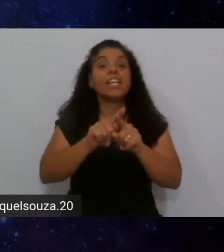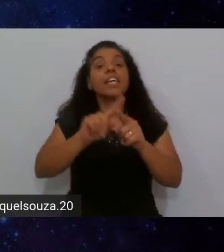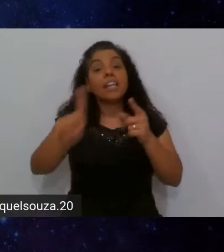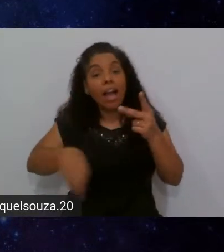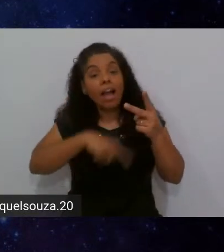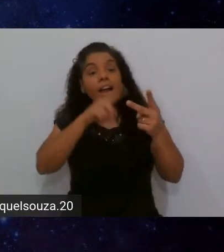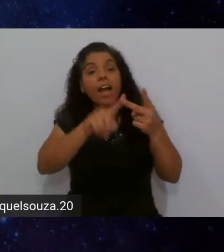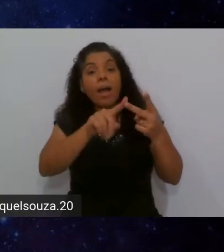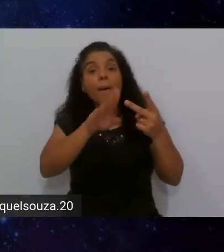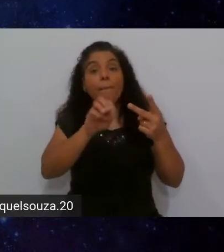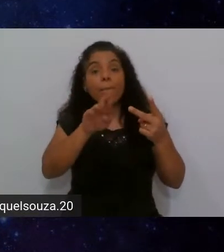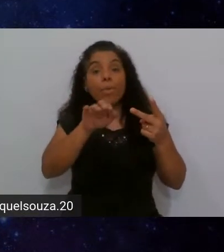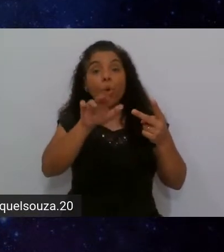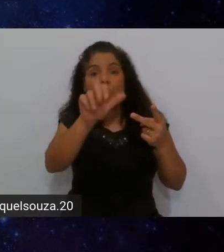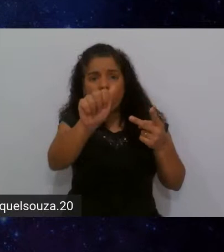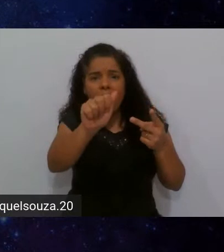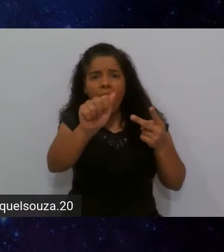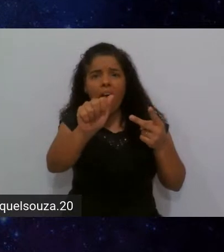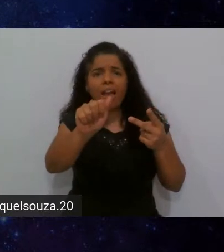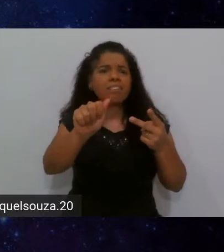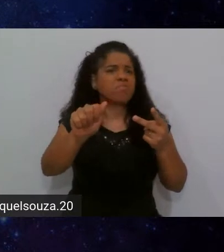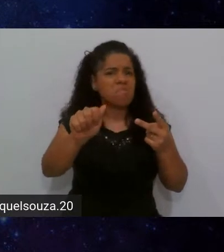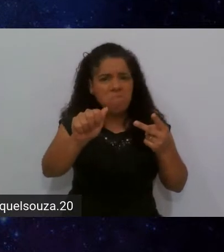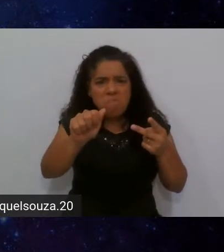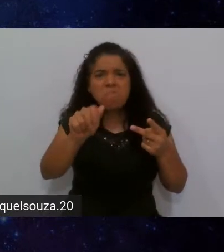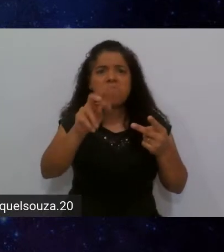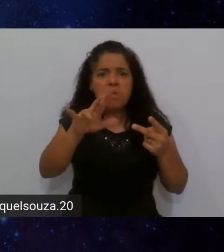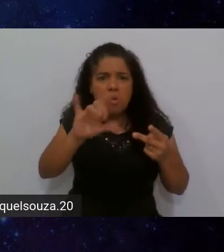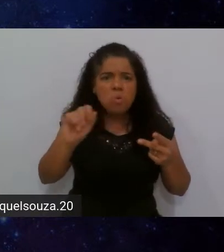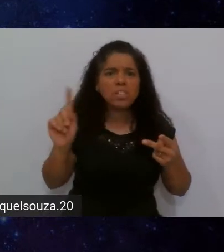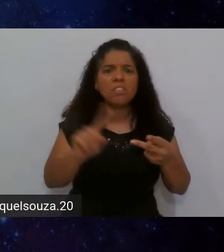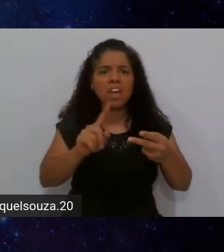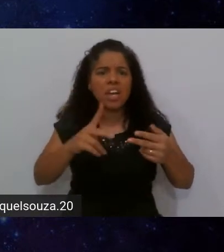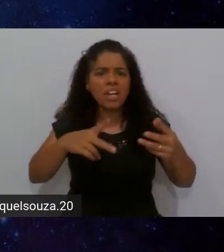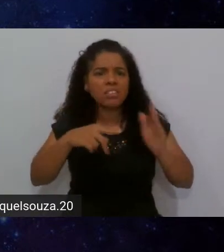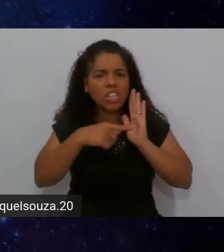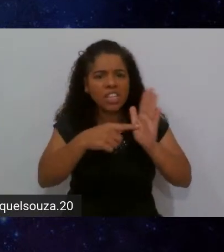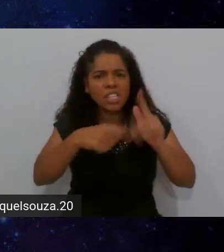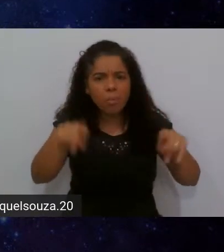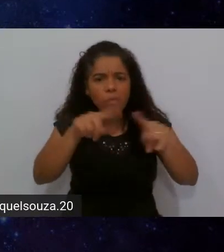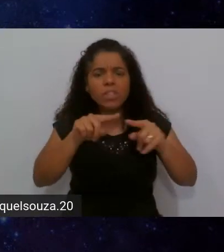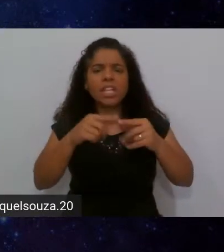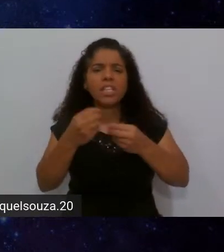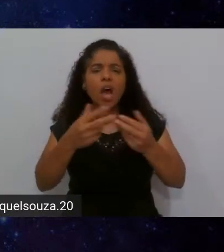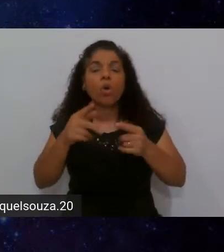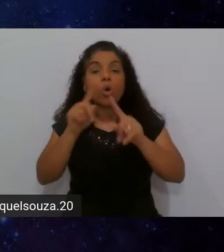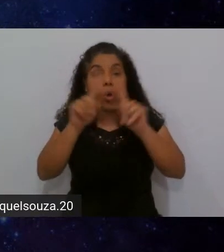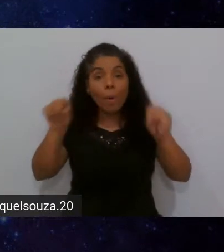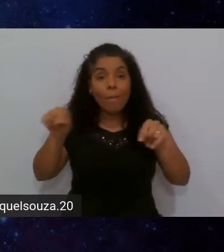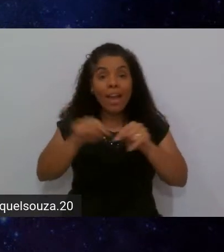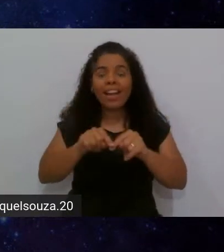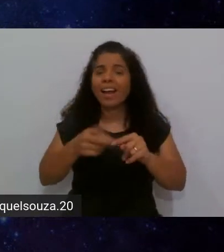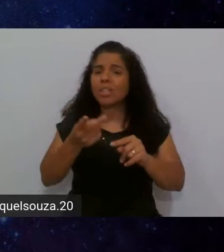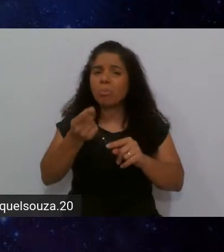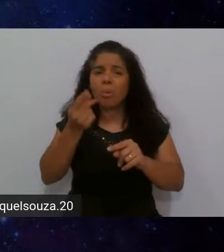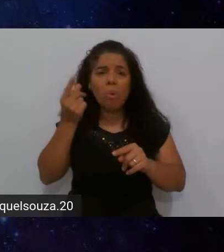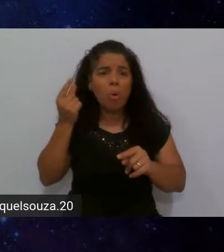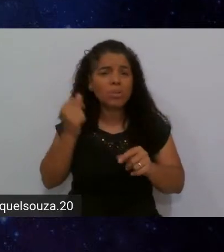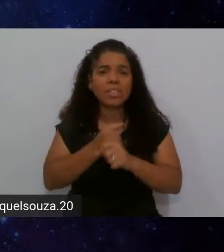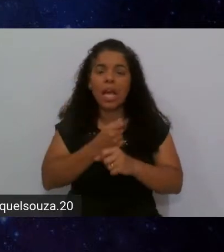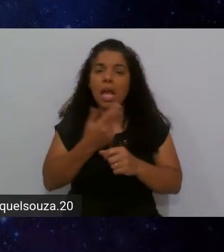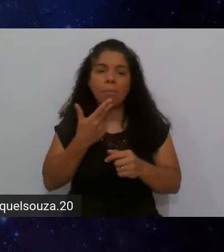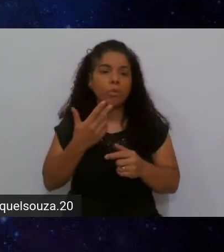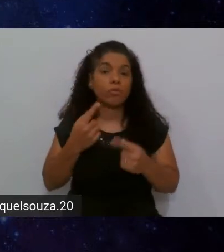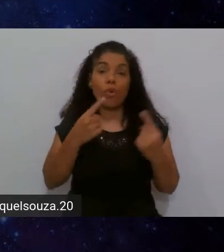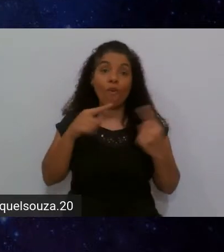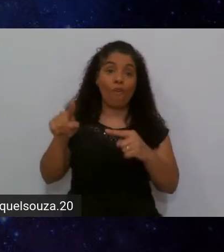da Bruna e a Bruna ela veio com a pegada de trazer para vocês algo que o mercado por muito tempo condenou que